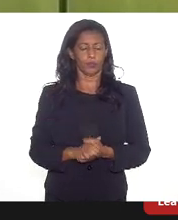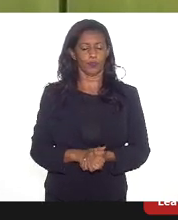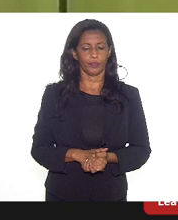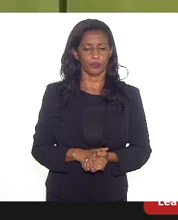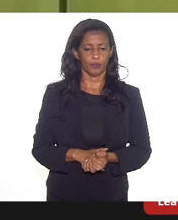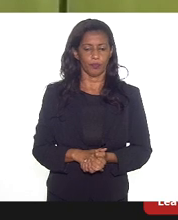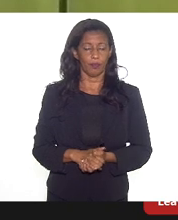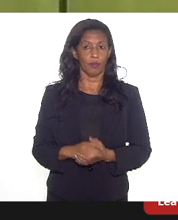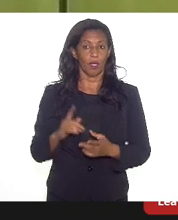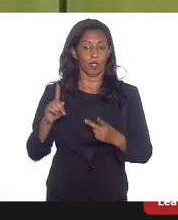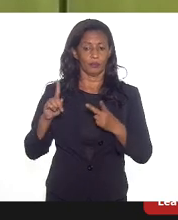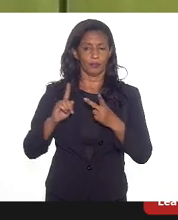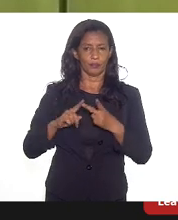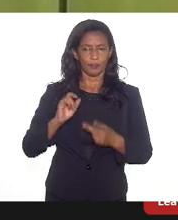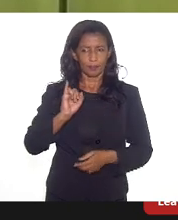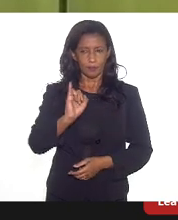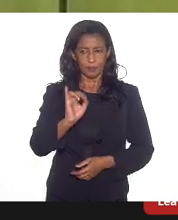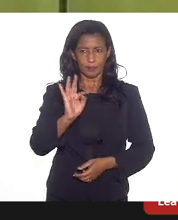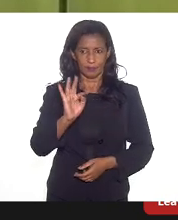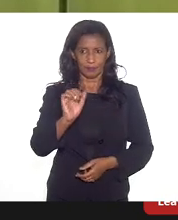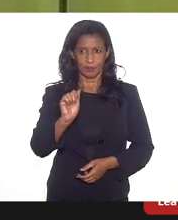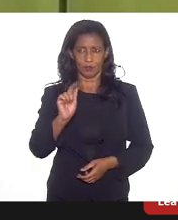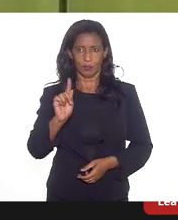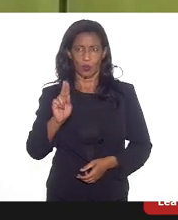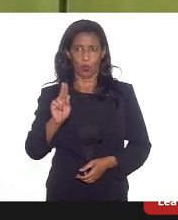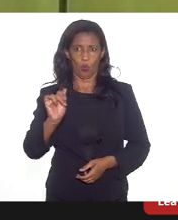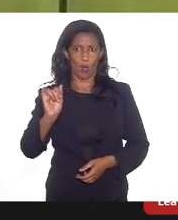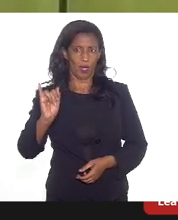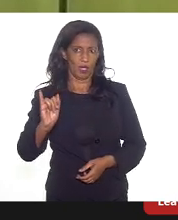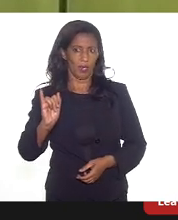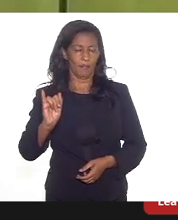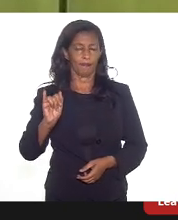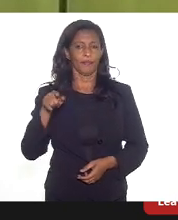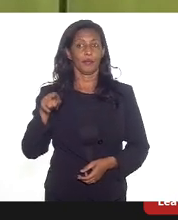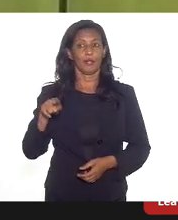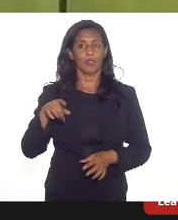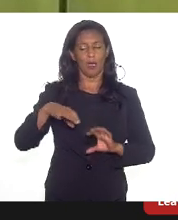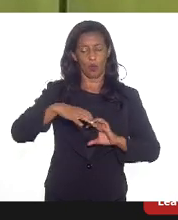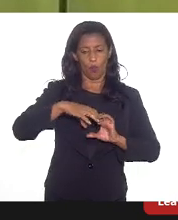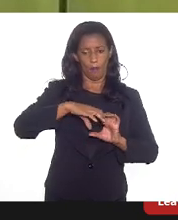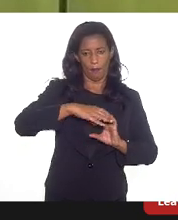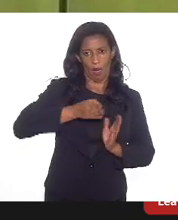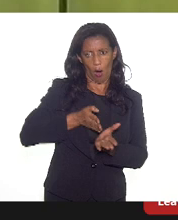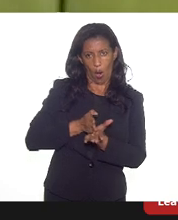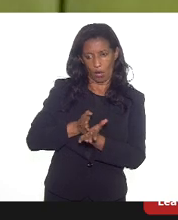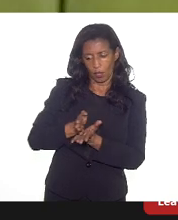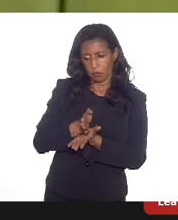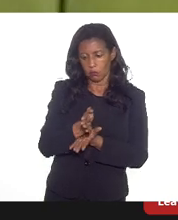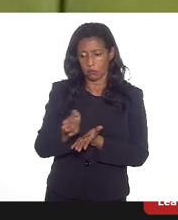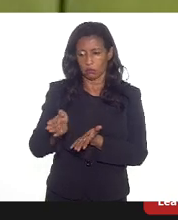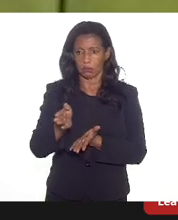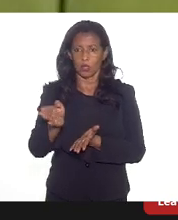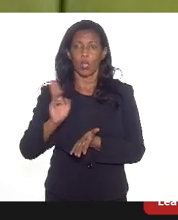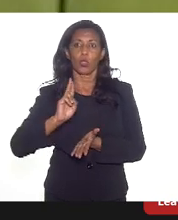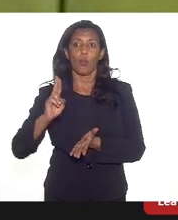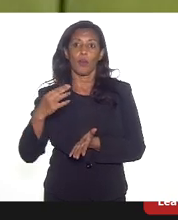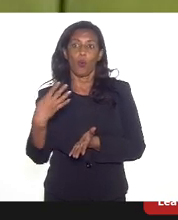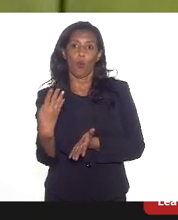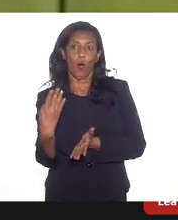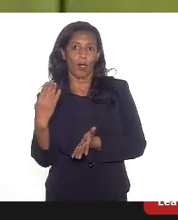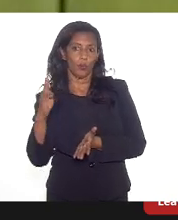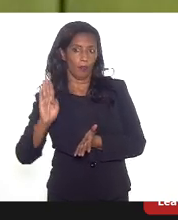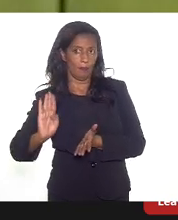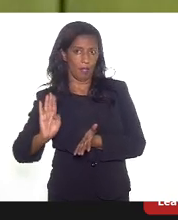Em Itaguaí, nós temos previsto uma rota chamada 4B e estamos em discussões bastante com a Equatorial,